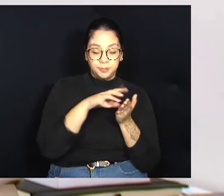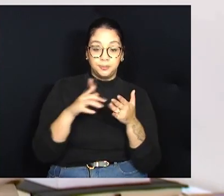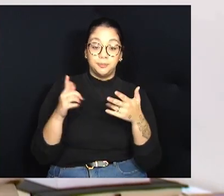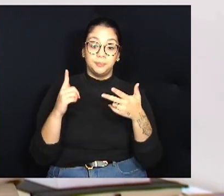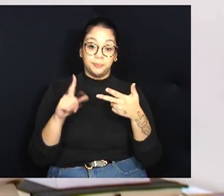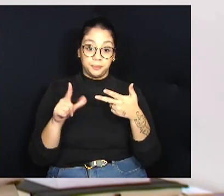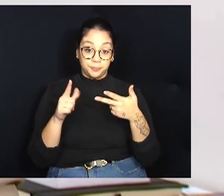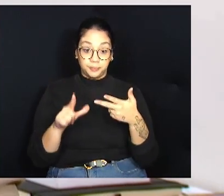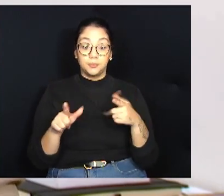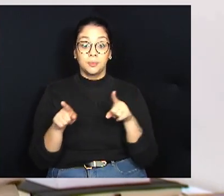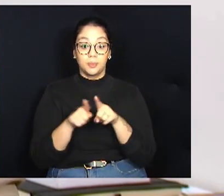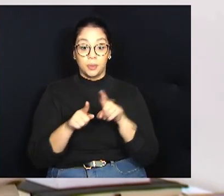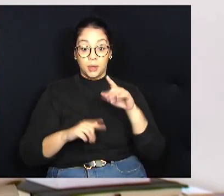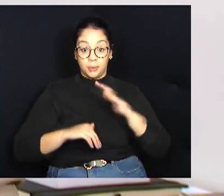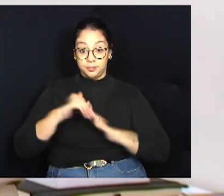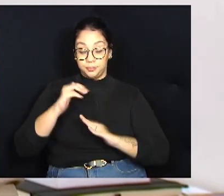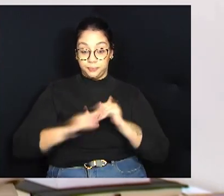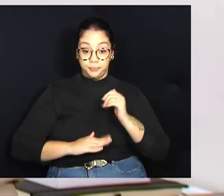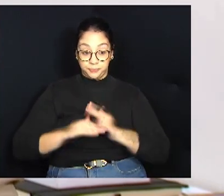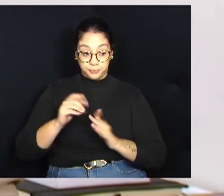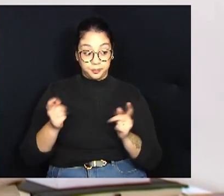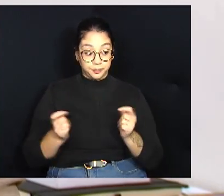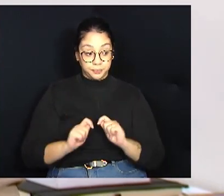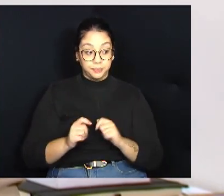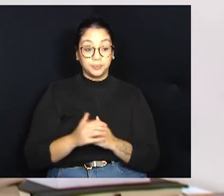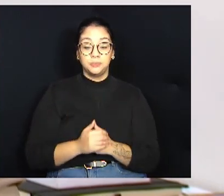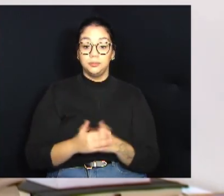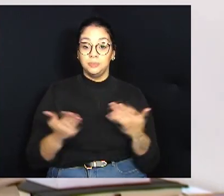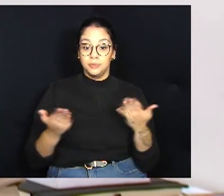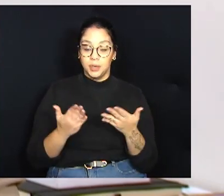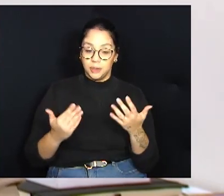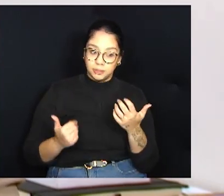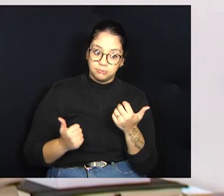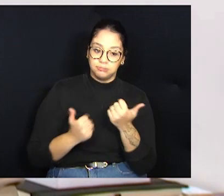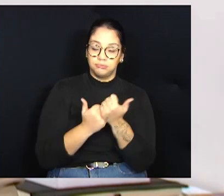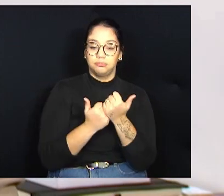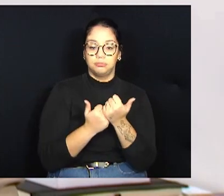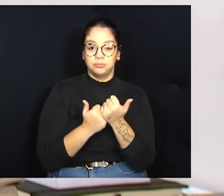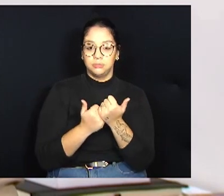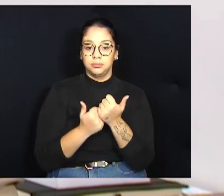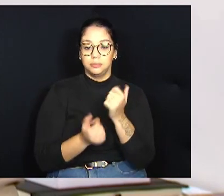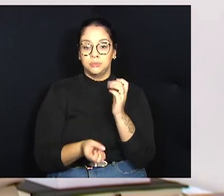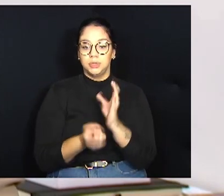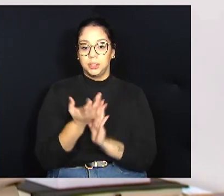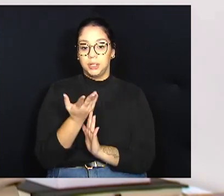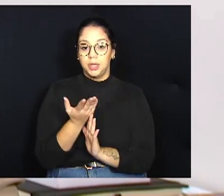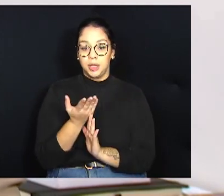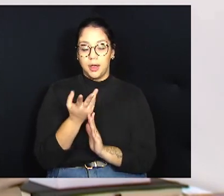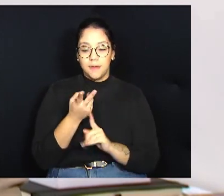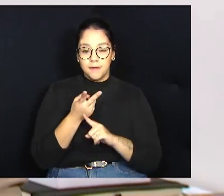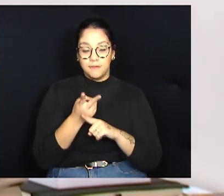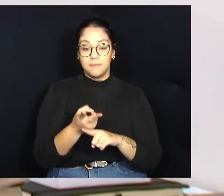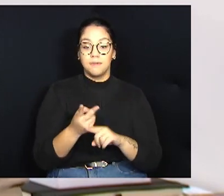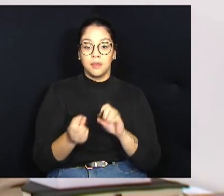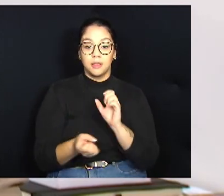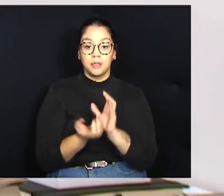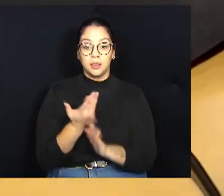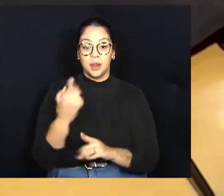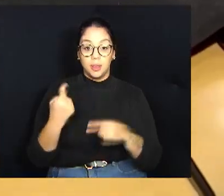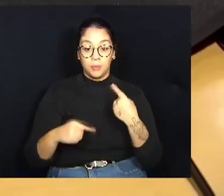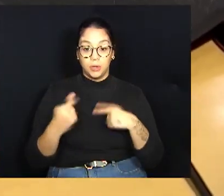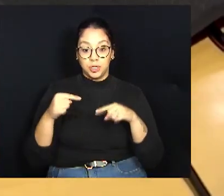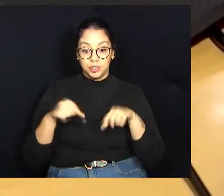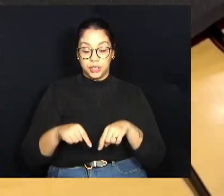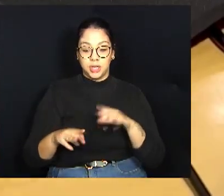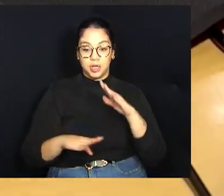aplicáveis e vai somando forças para buscar a implementação dessa política aqui na